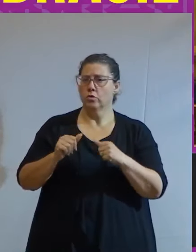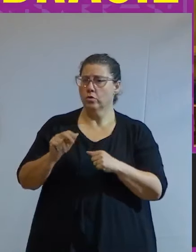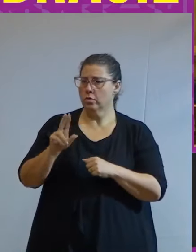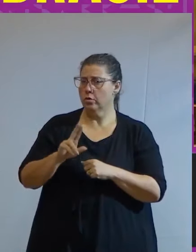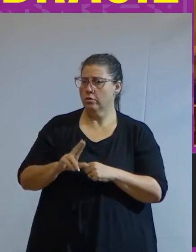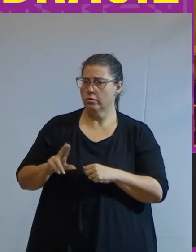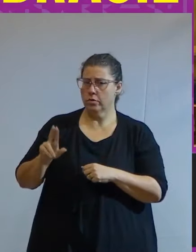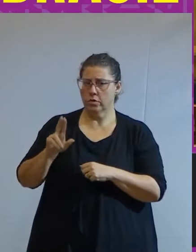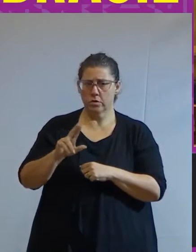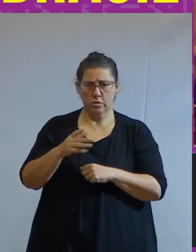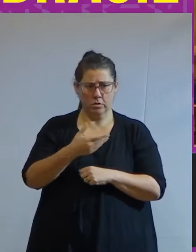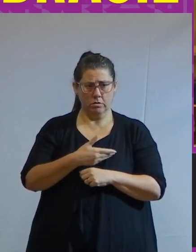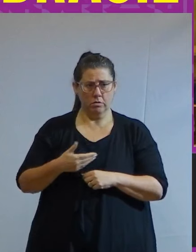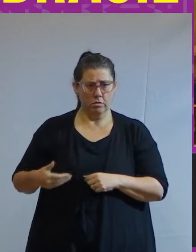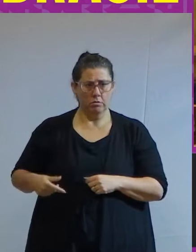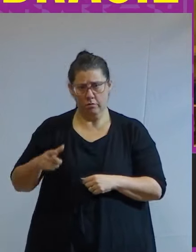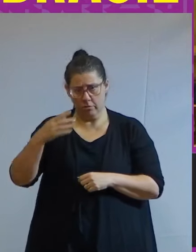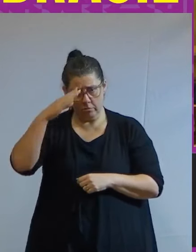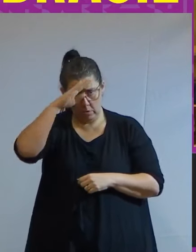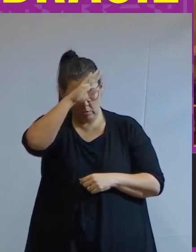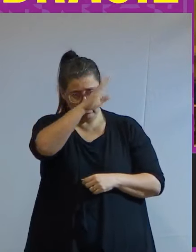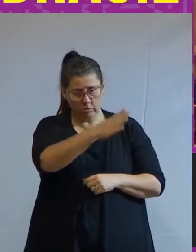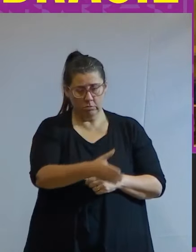que foi o governo Bolsonaro